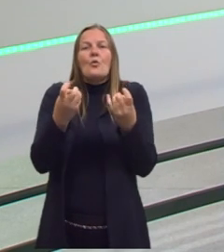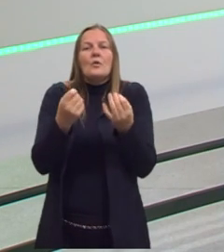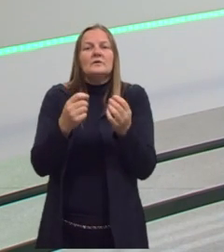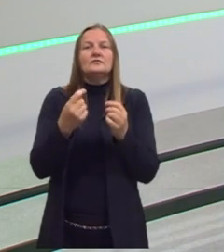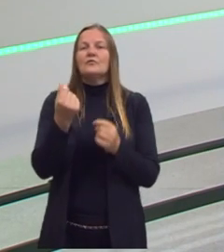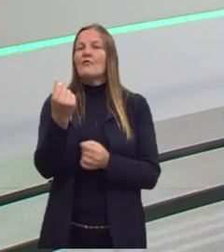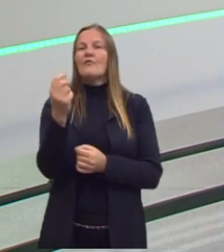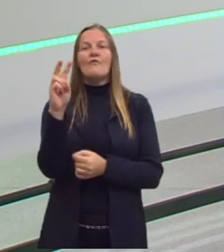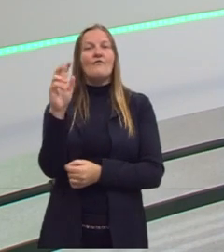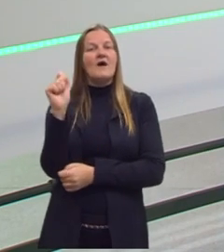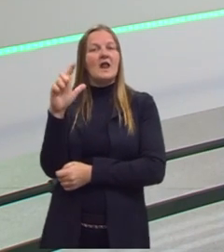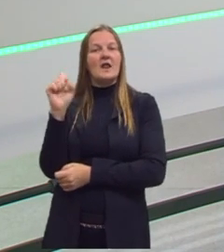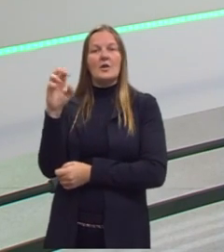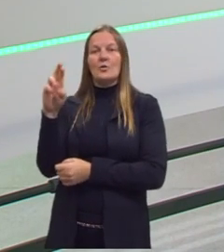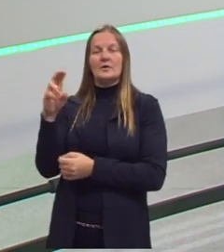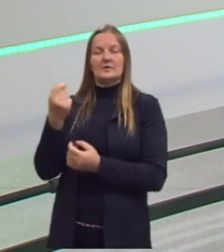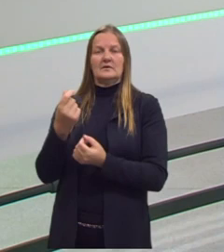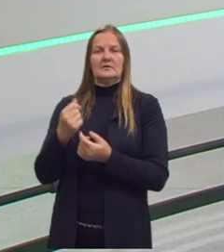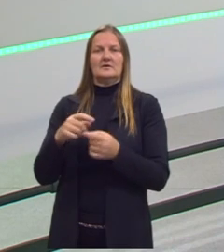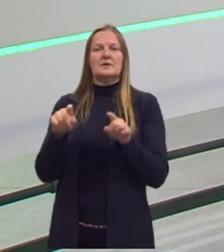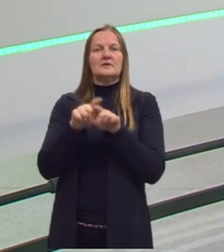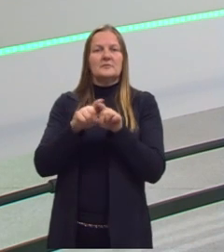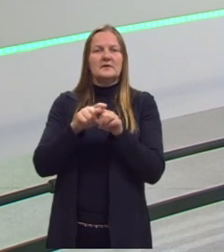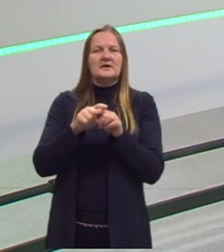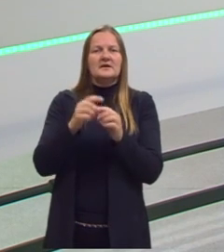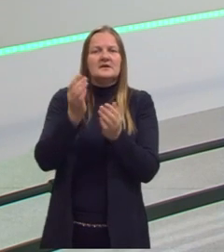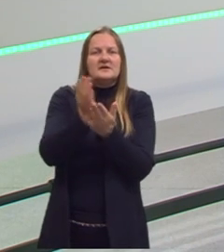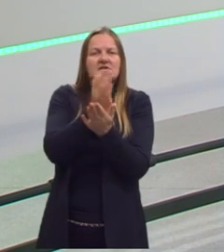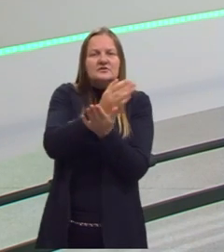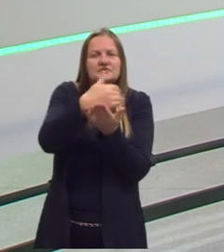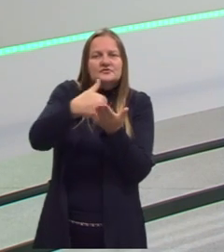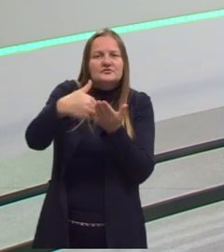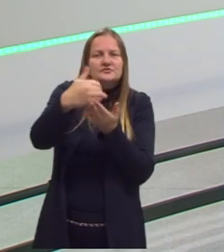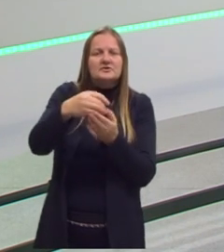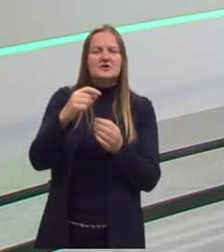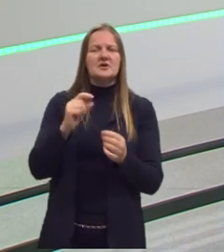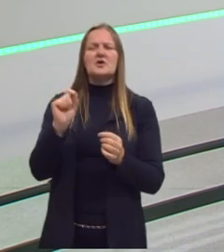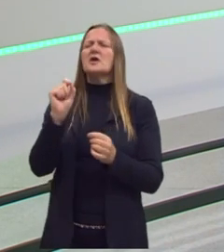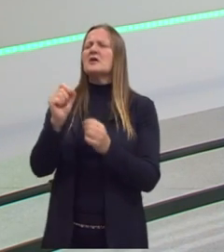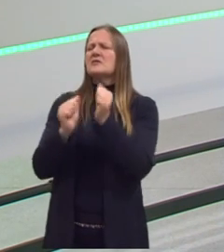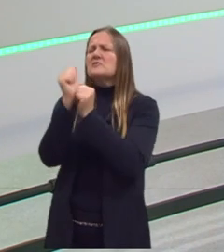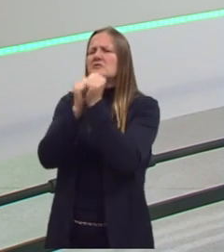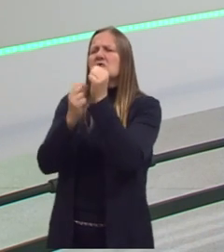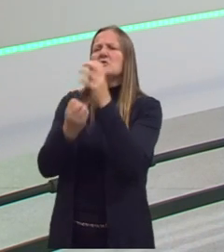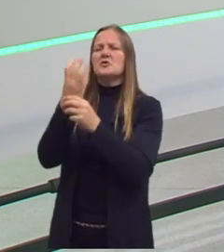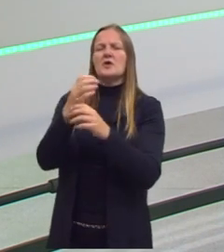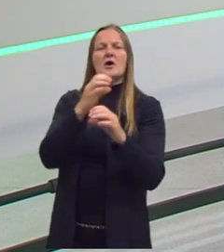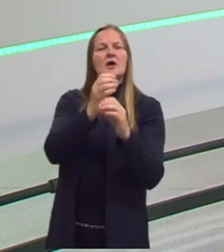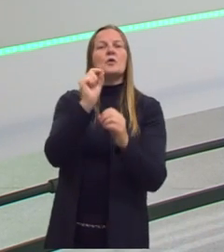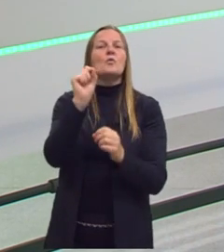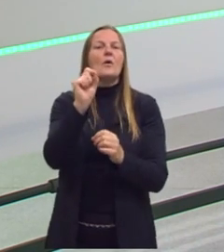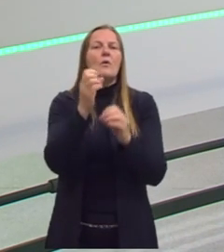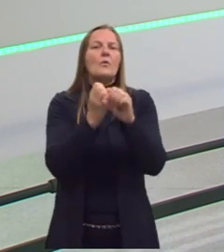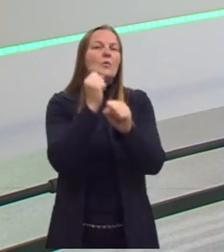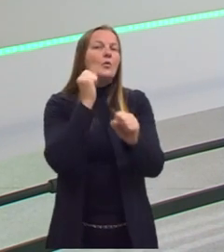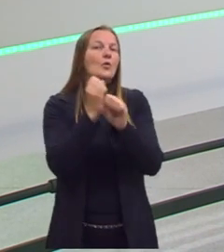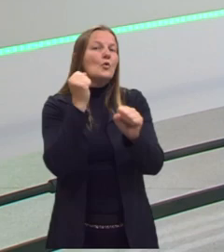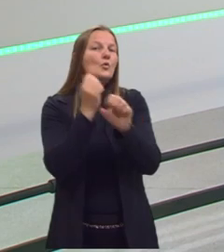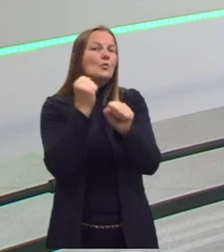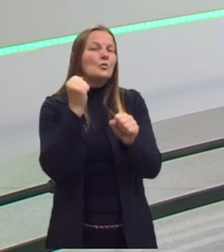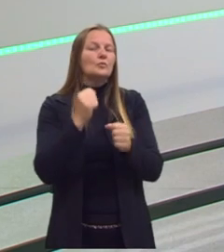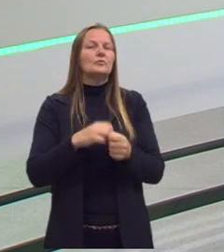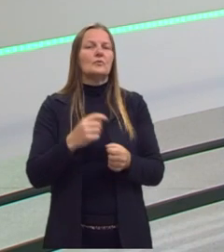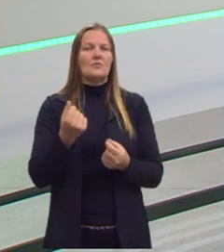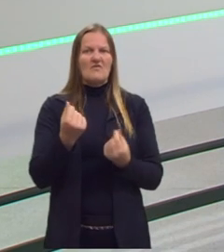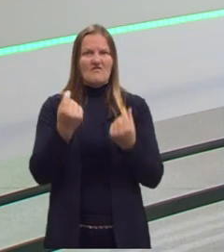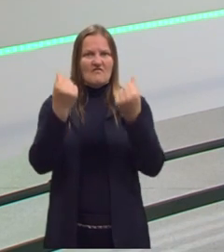coisas valem, mas também é um modo de dividir socialmente. quem é que produz, quem é que lucra com essa produção, quem é que